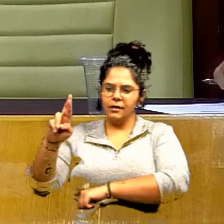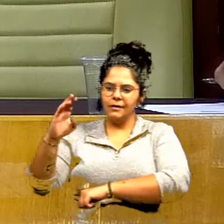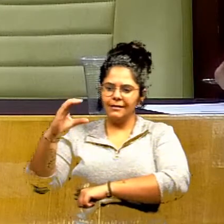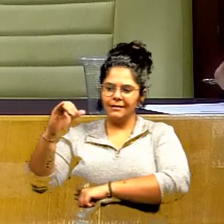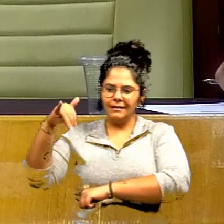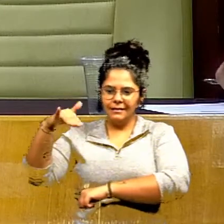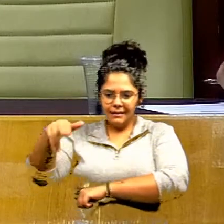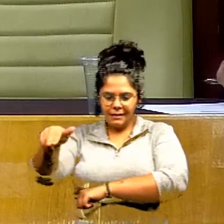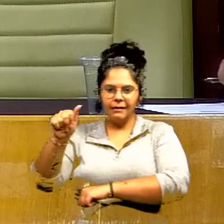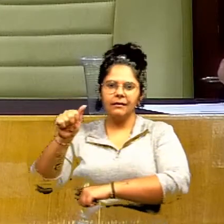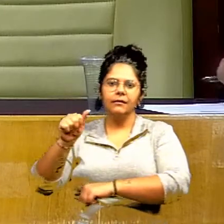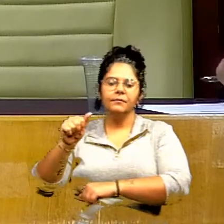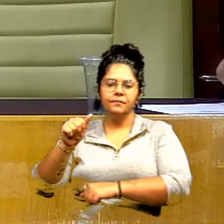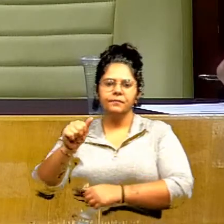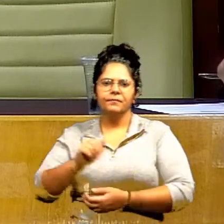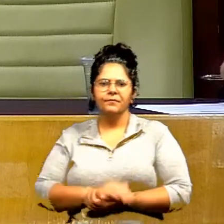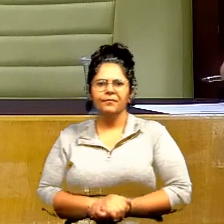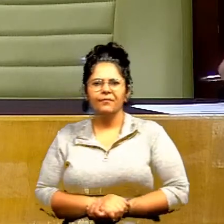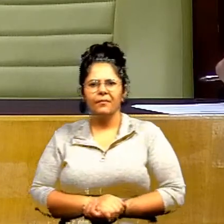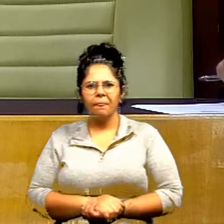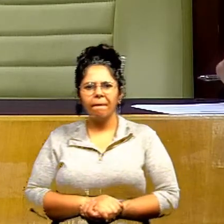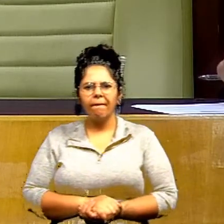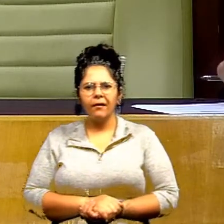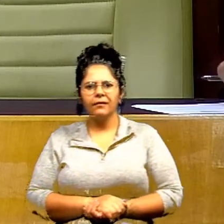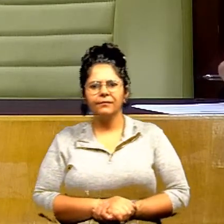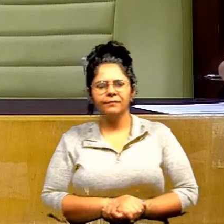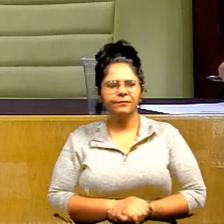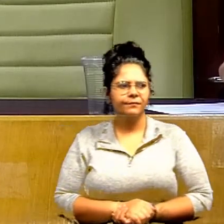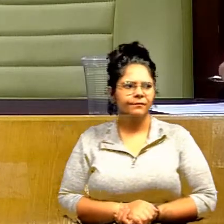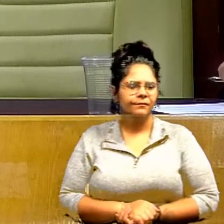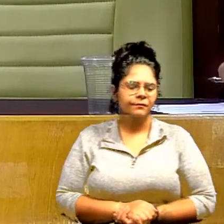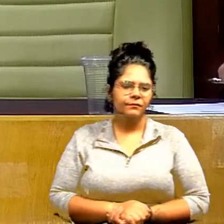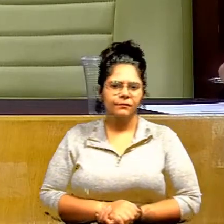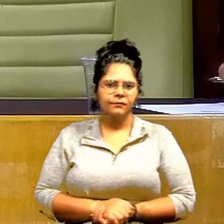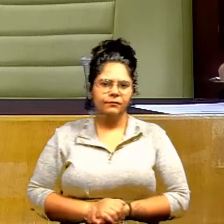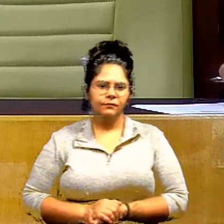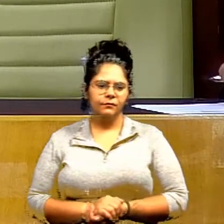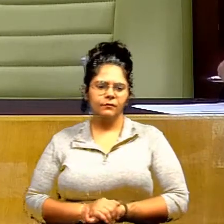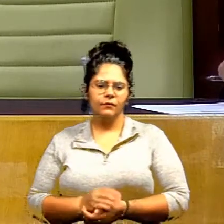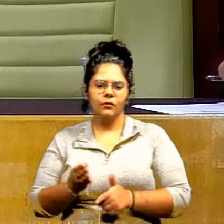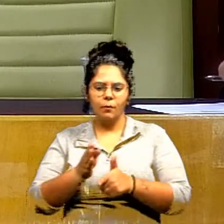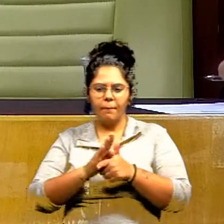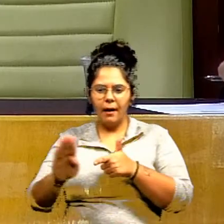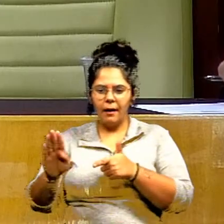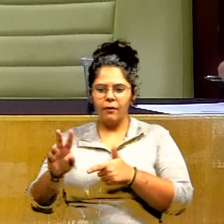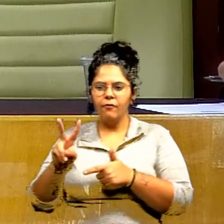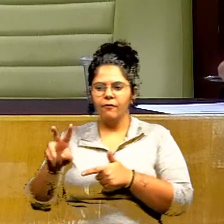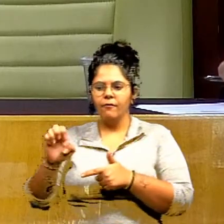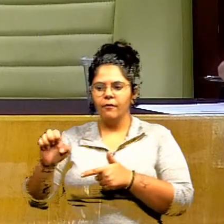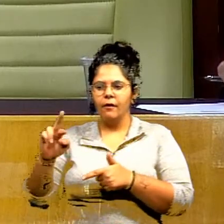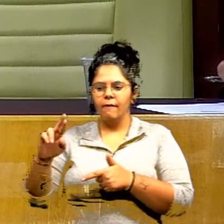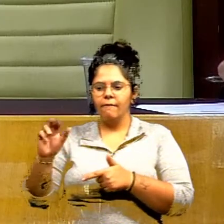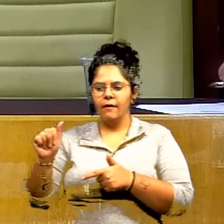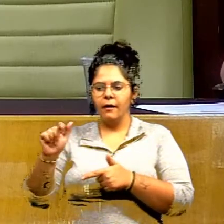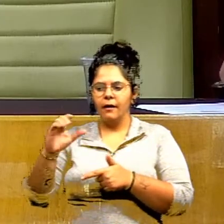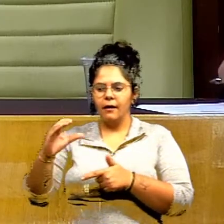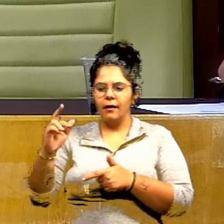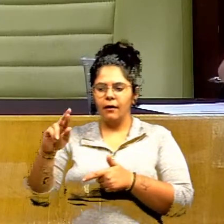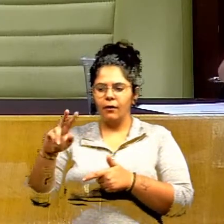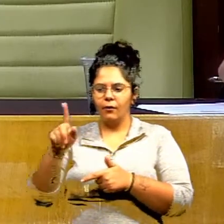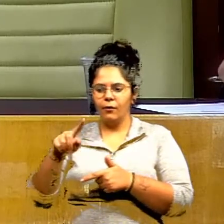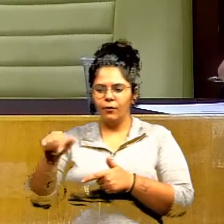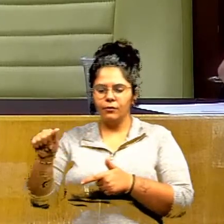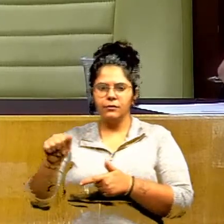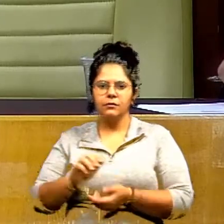Azevedo, Rua Dolores Durã e Rua Monsenhor Aldorando Mendes, no setor conjunto Veracruz, nesta capital.